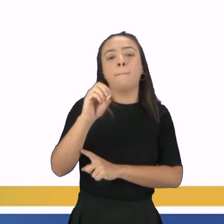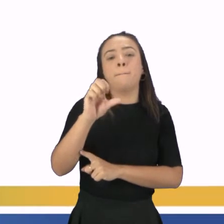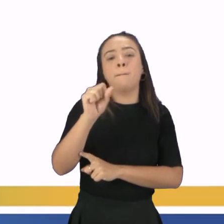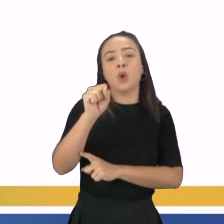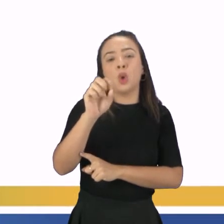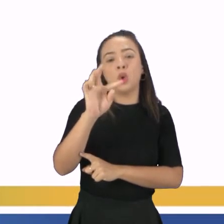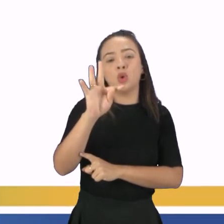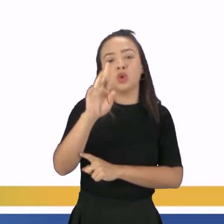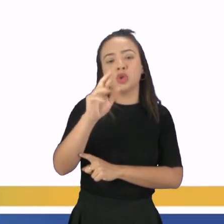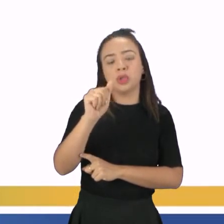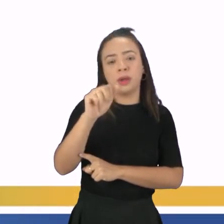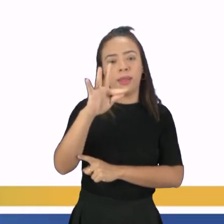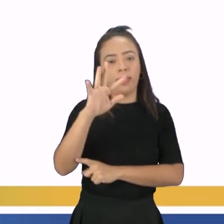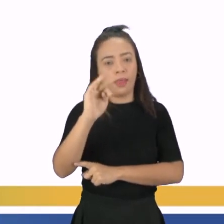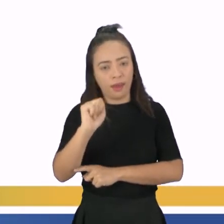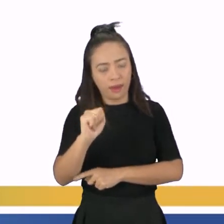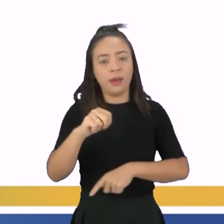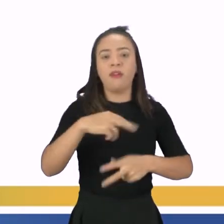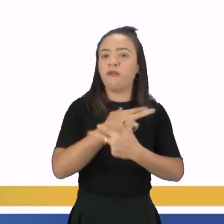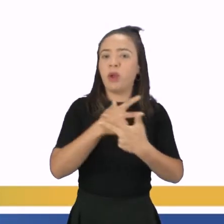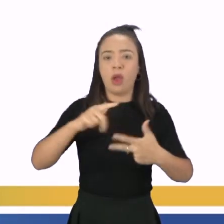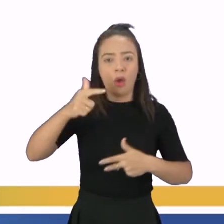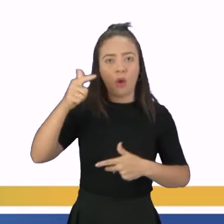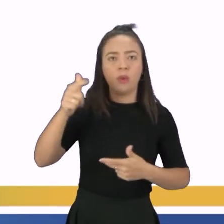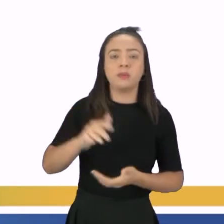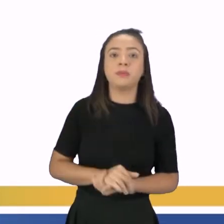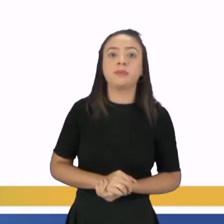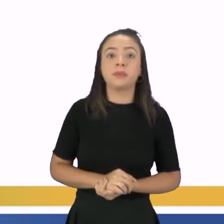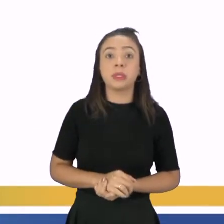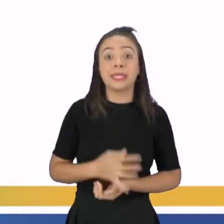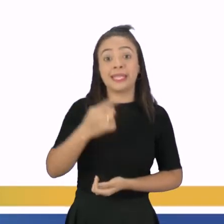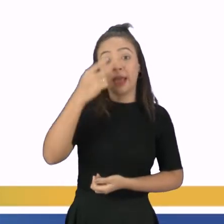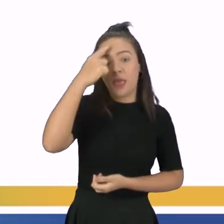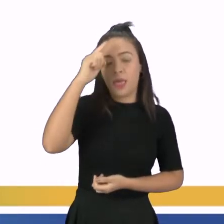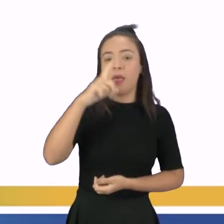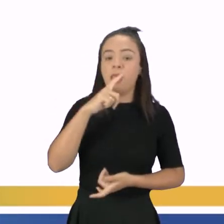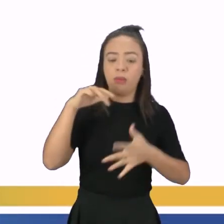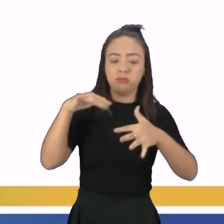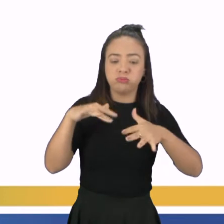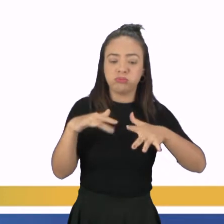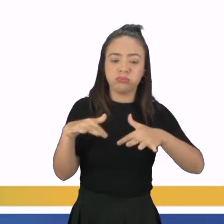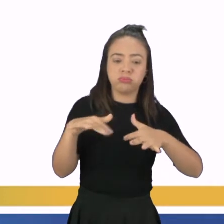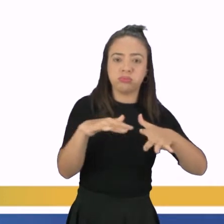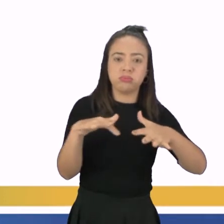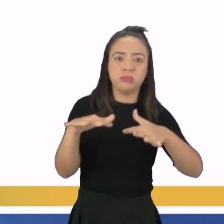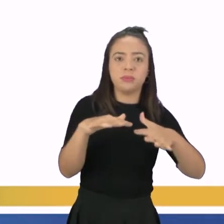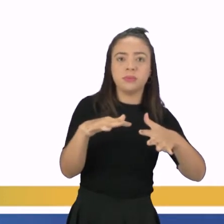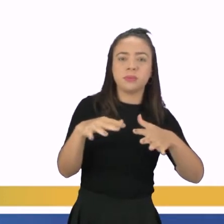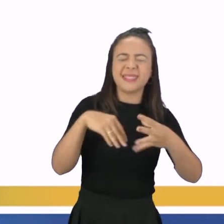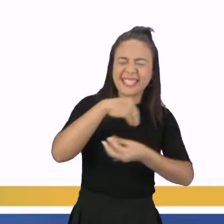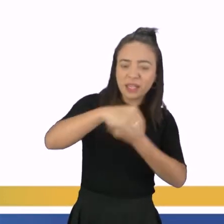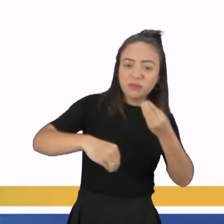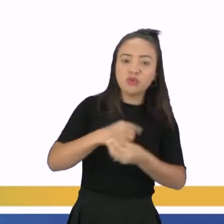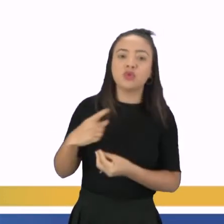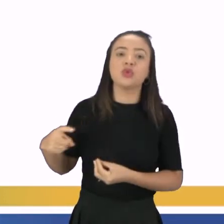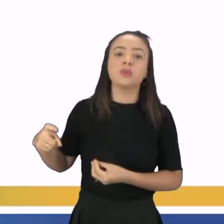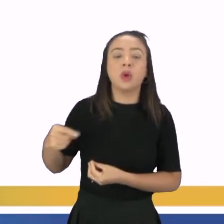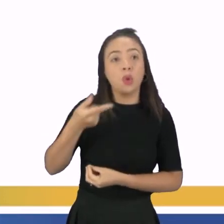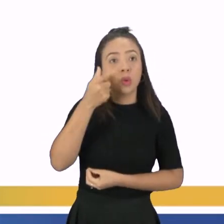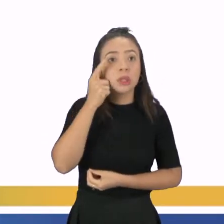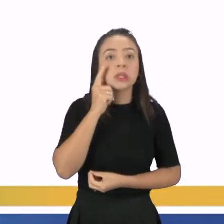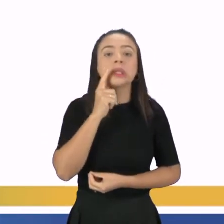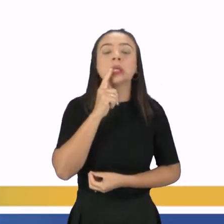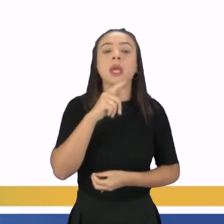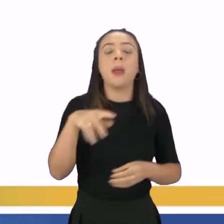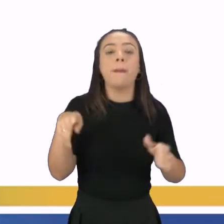buburetrais, tá? Que são glândulas que vão produzir líquidos Que vão se misturar ao espermatozoide Para compor, né? O líquido